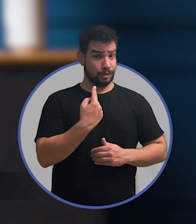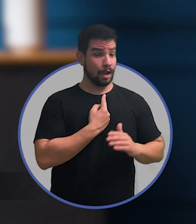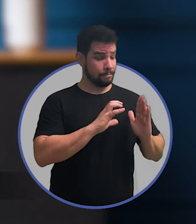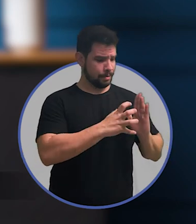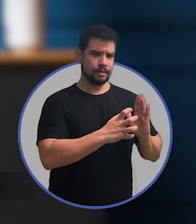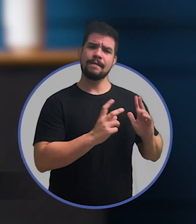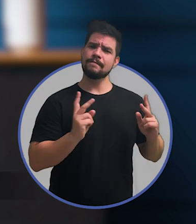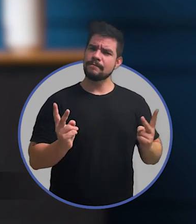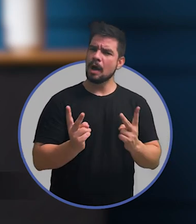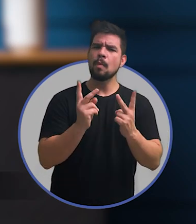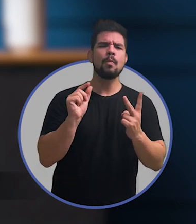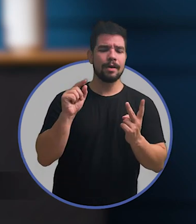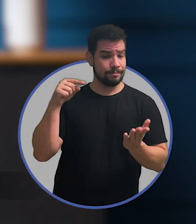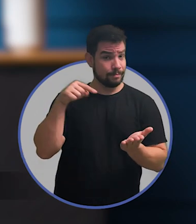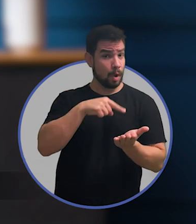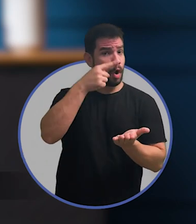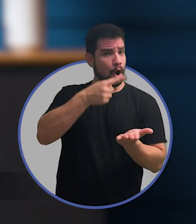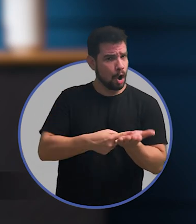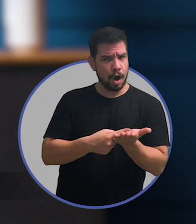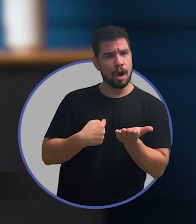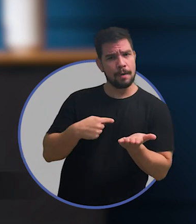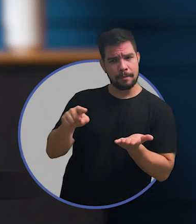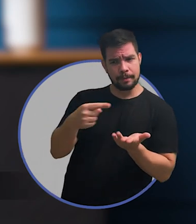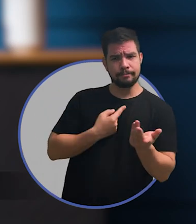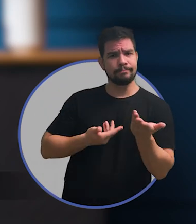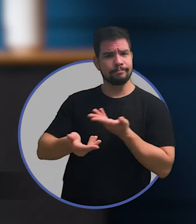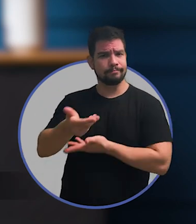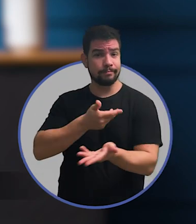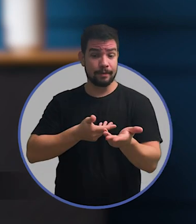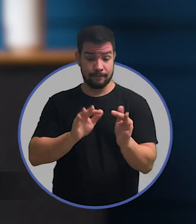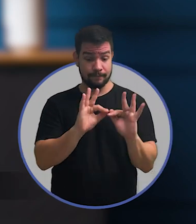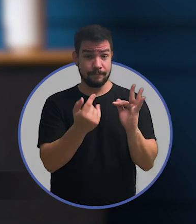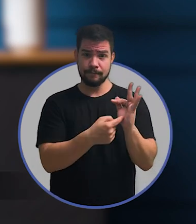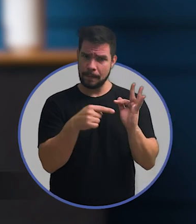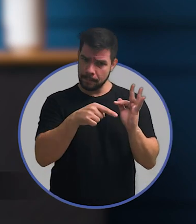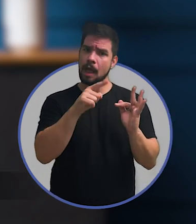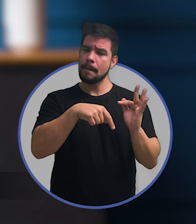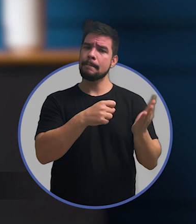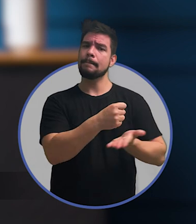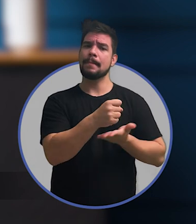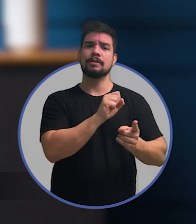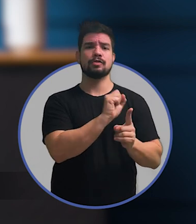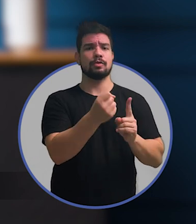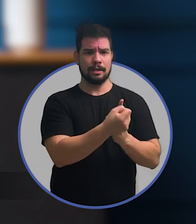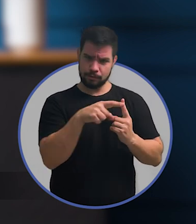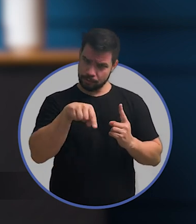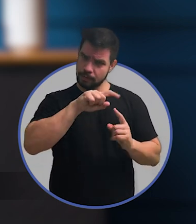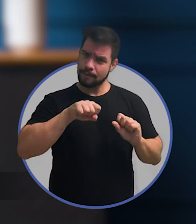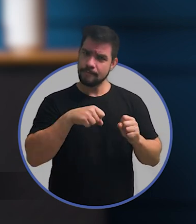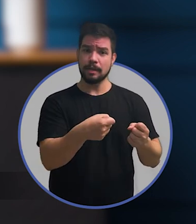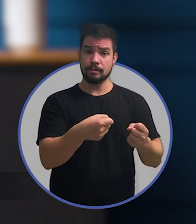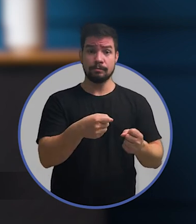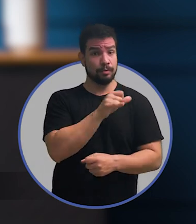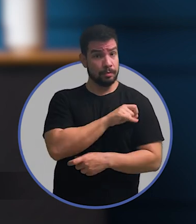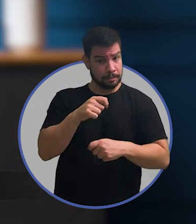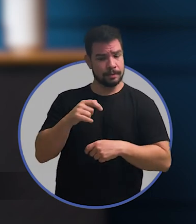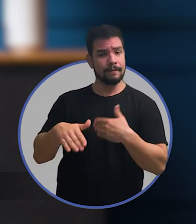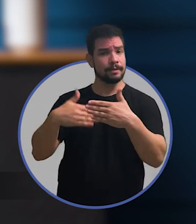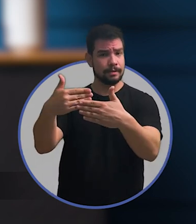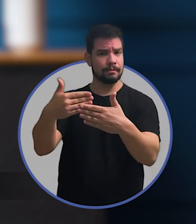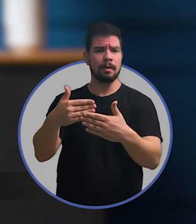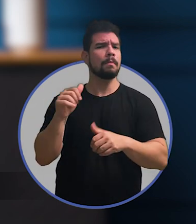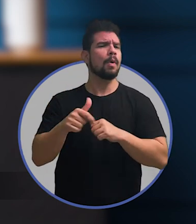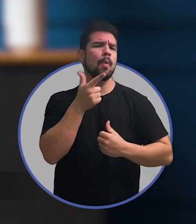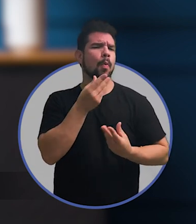O nosso partido valoriza o compromisso com o próximo, defendendo a família como base da sociedade. O Rio de Janeiro precisa